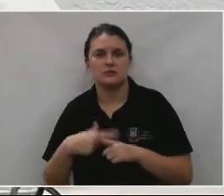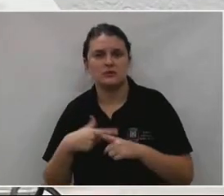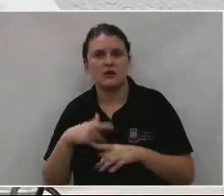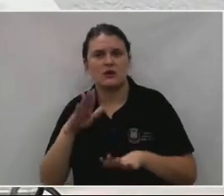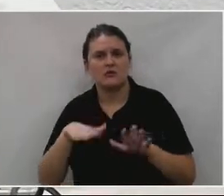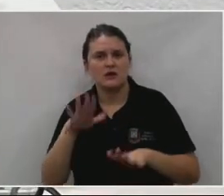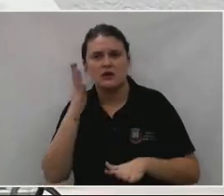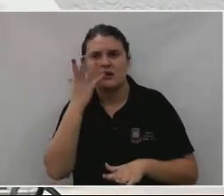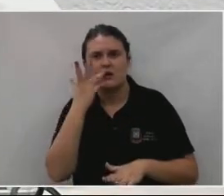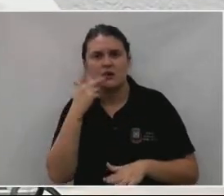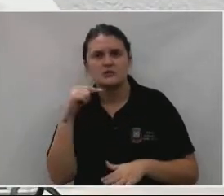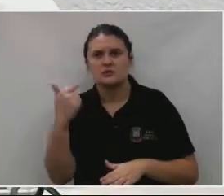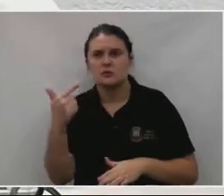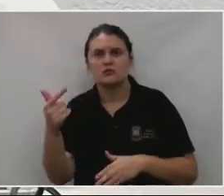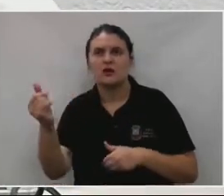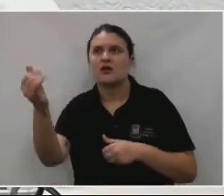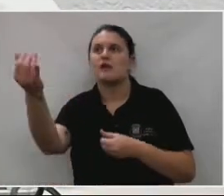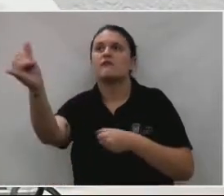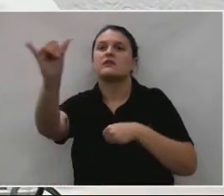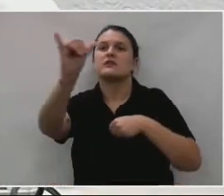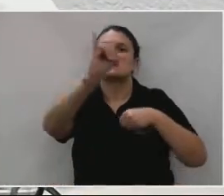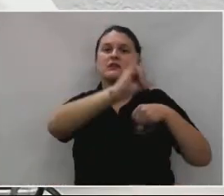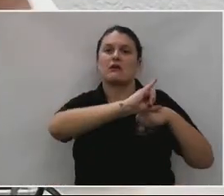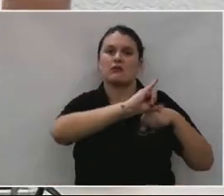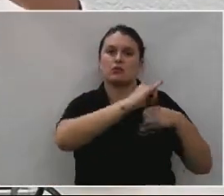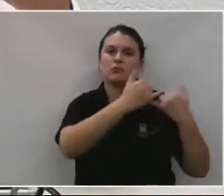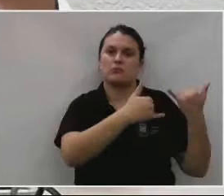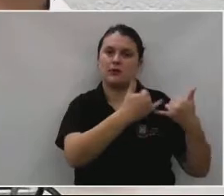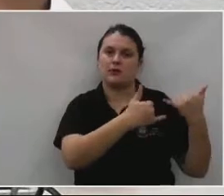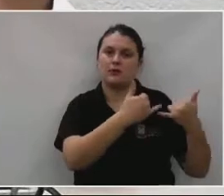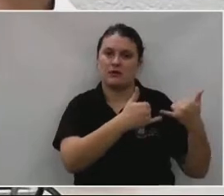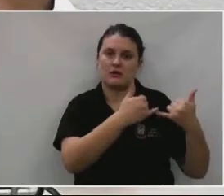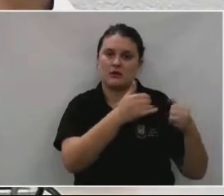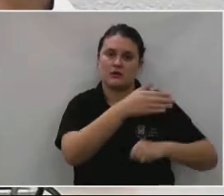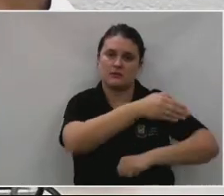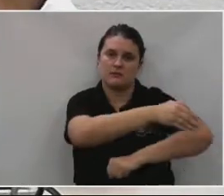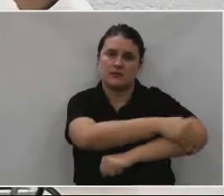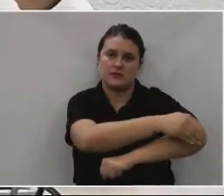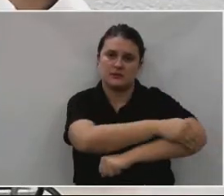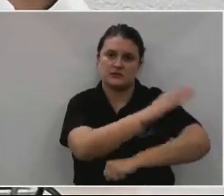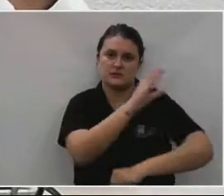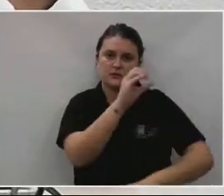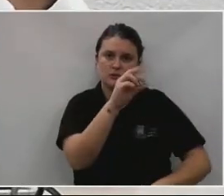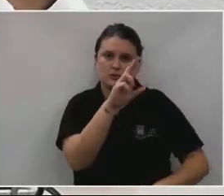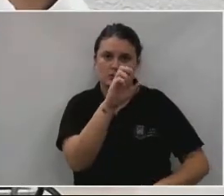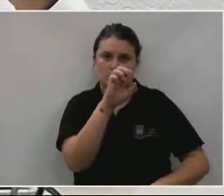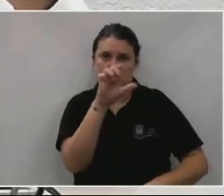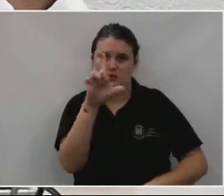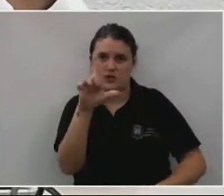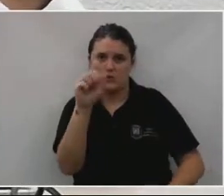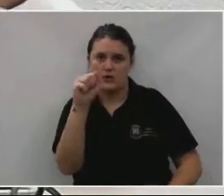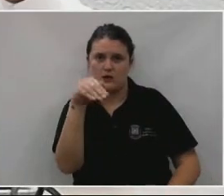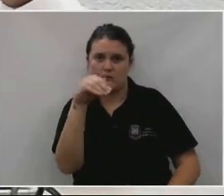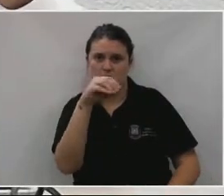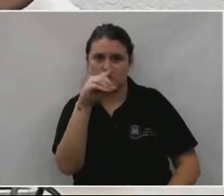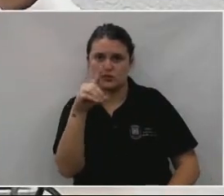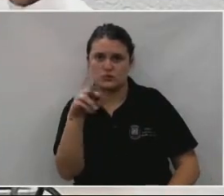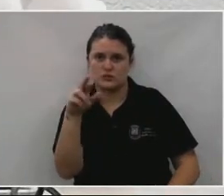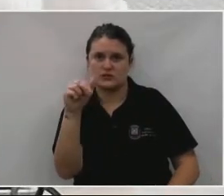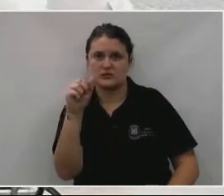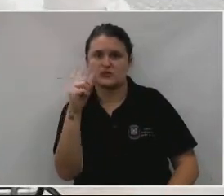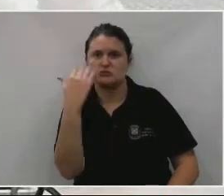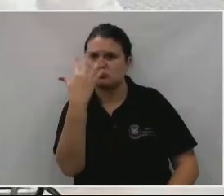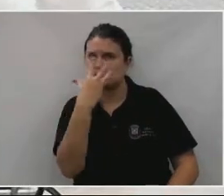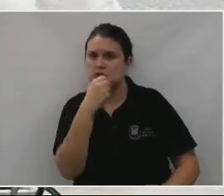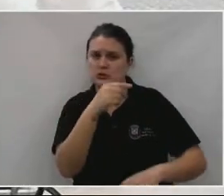muitas vezes, não têm como vir até o centro da cidade para brincar na Praça Coronel Amazonas, que agora está sendo revitalizada, que tinha um parquinho